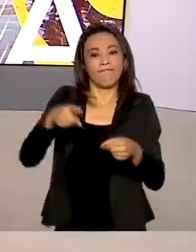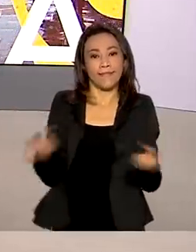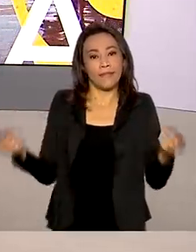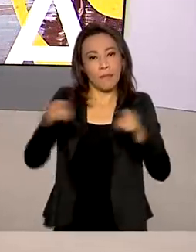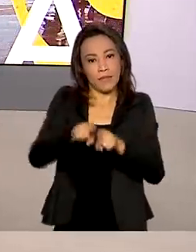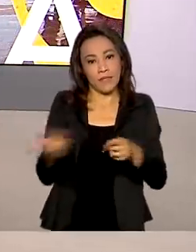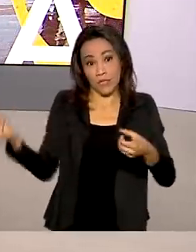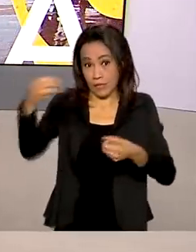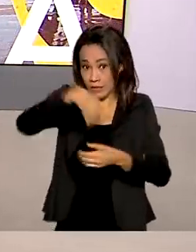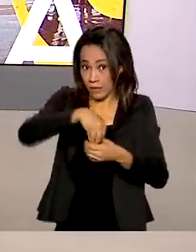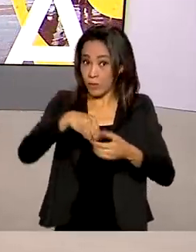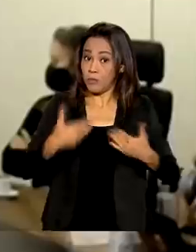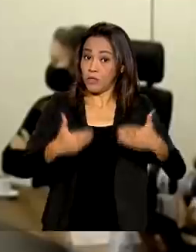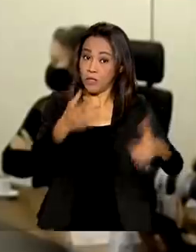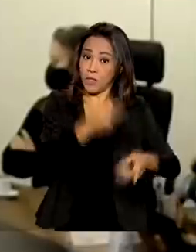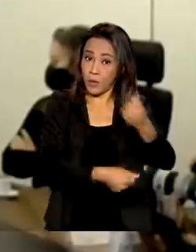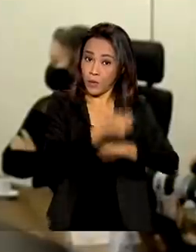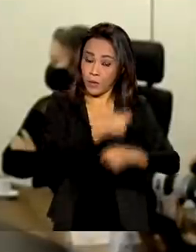Diogo Maccord.